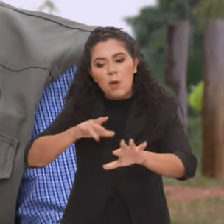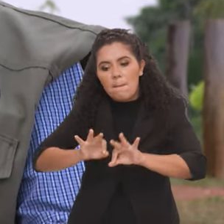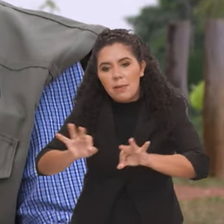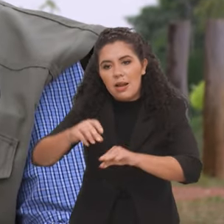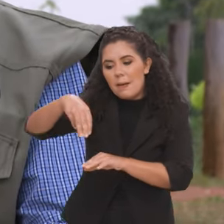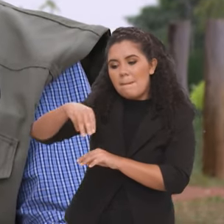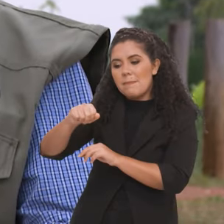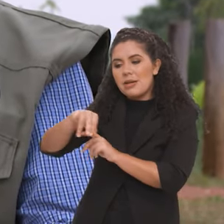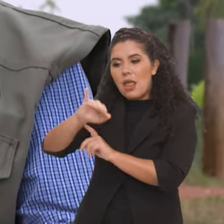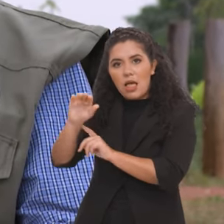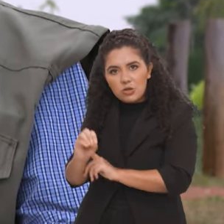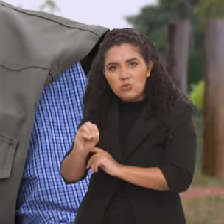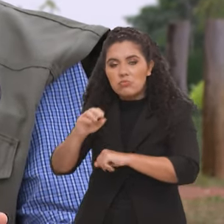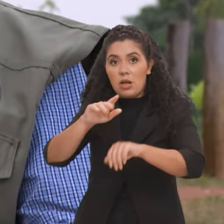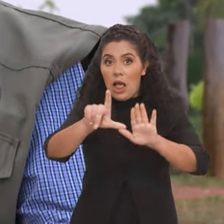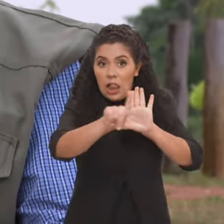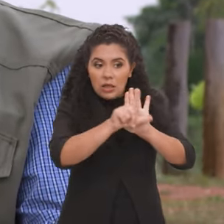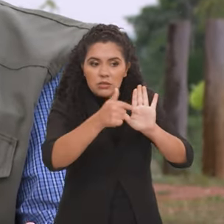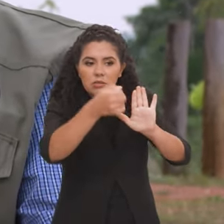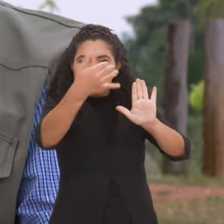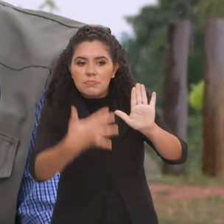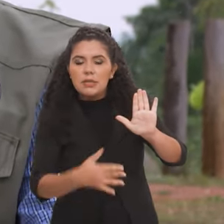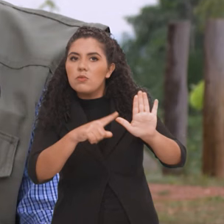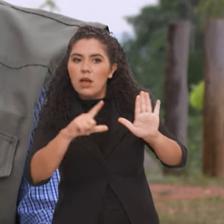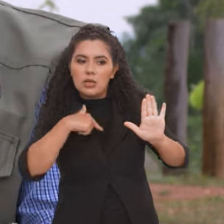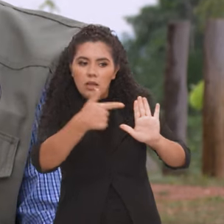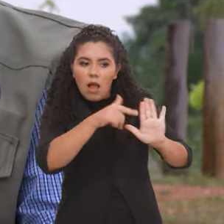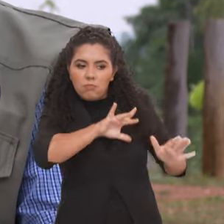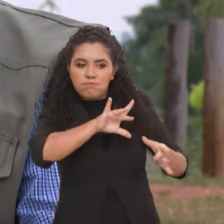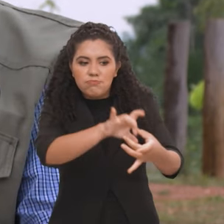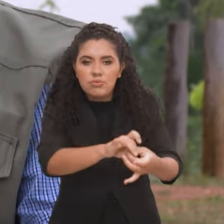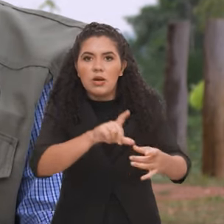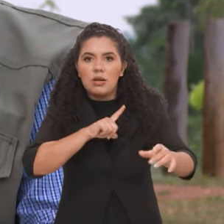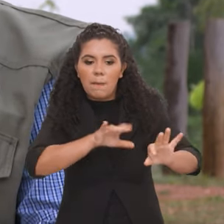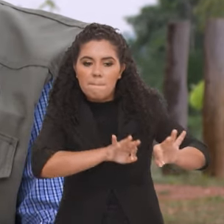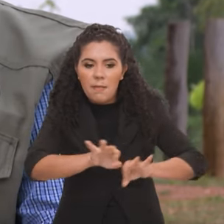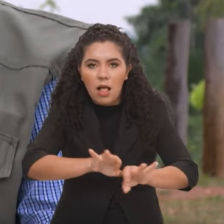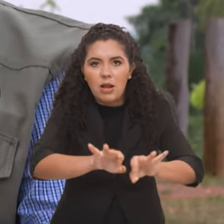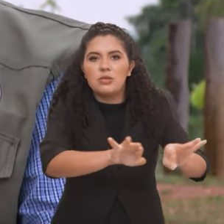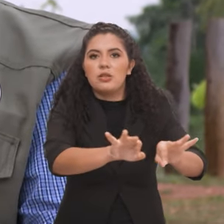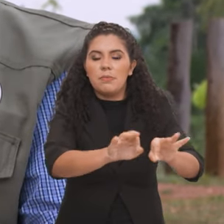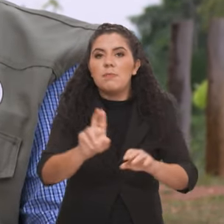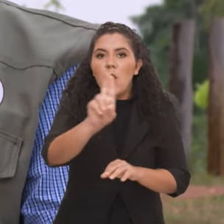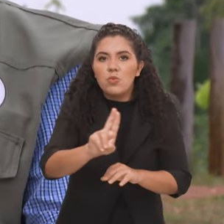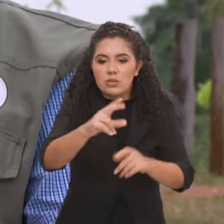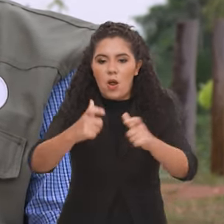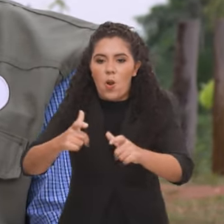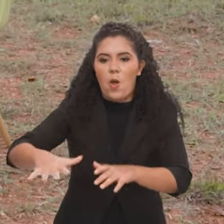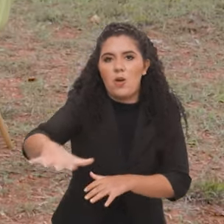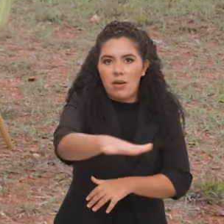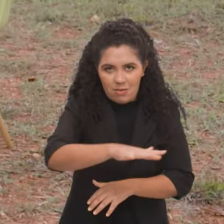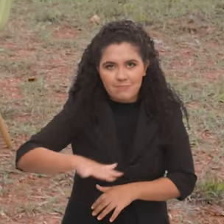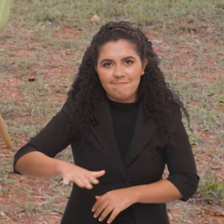a partir daquilo que a legislação define, começa a fazer um planejamento da ocupação, planejamento do uso daquelas áreas.